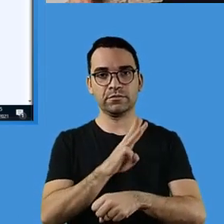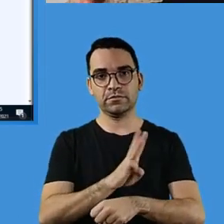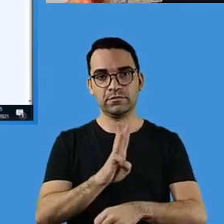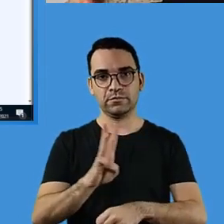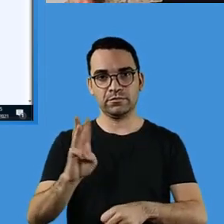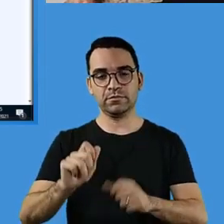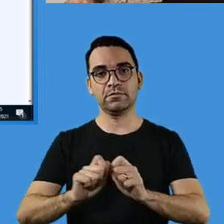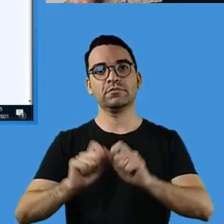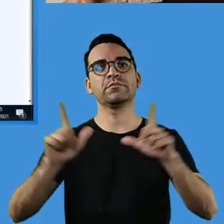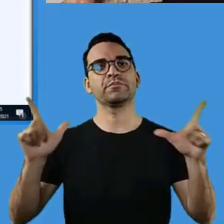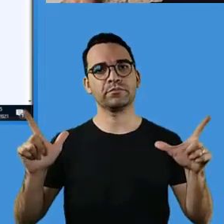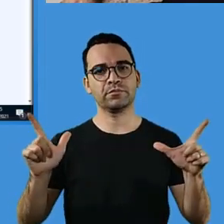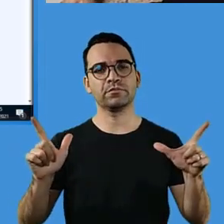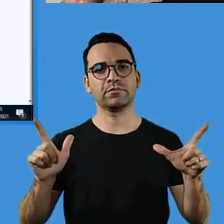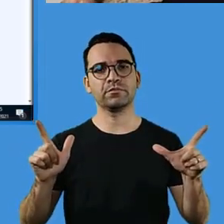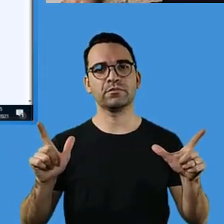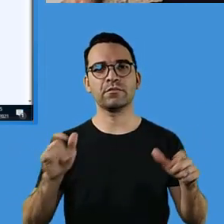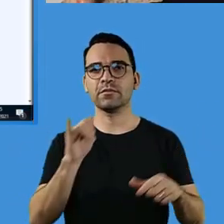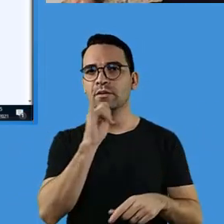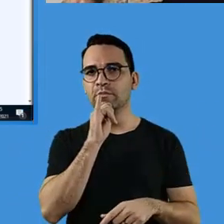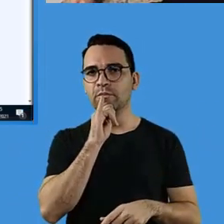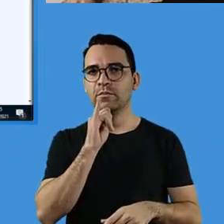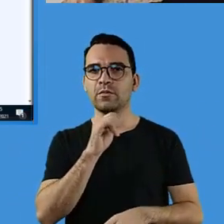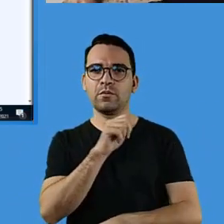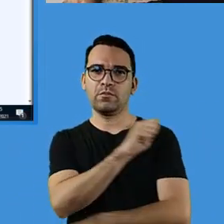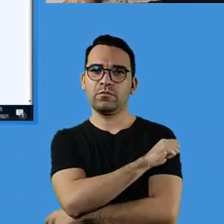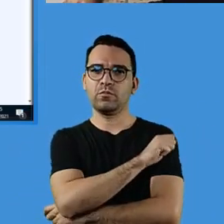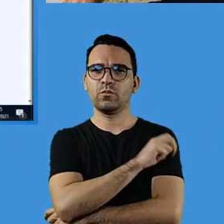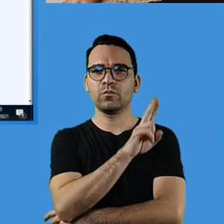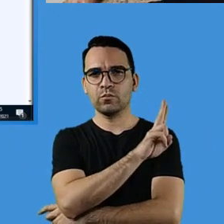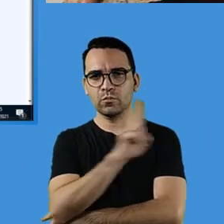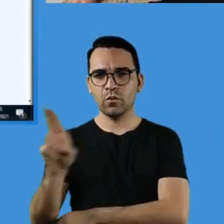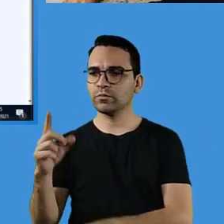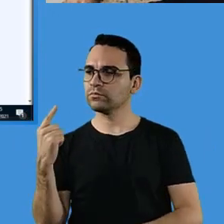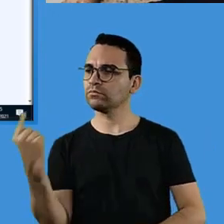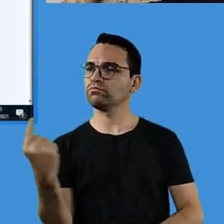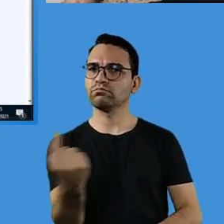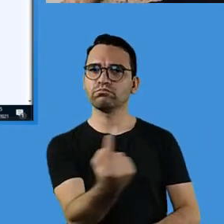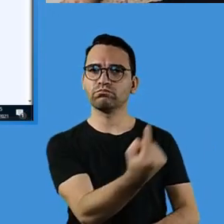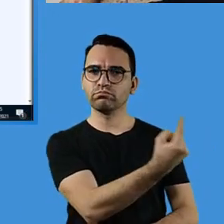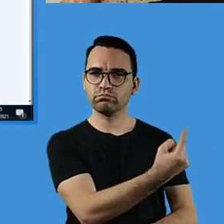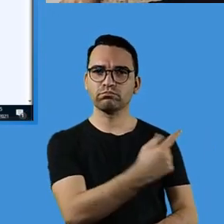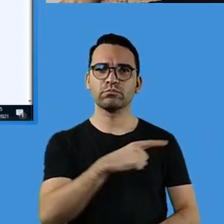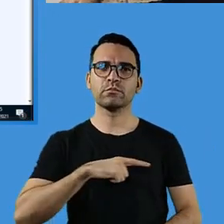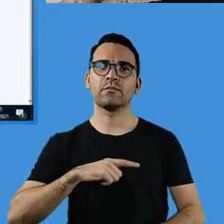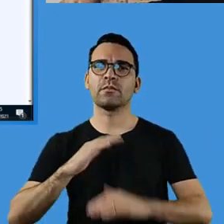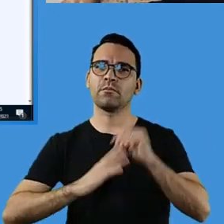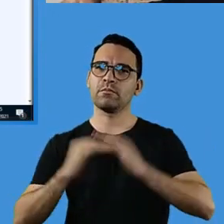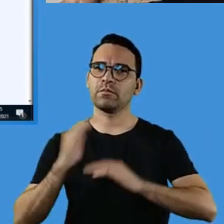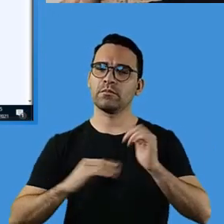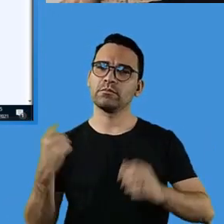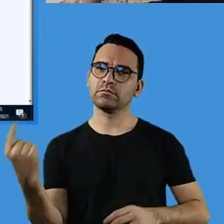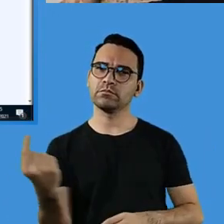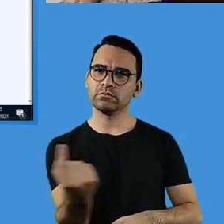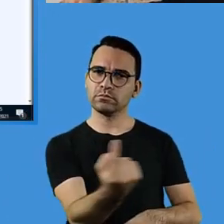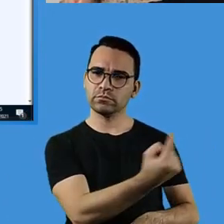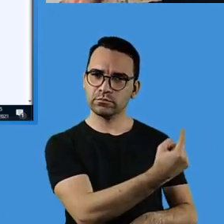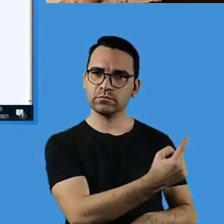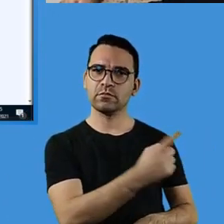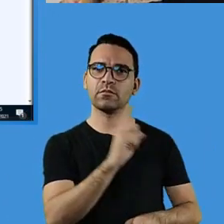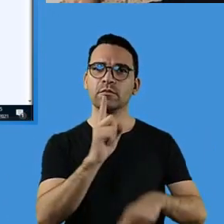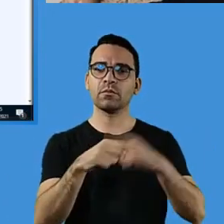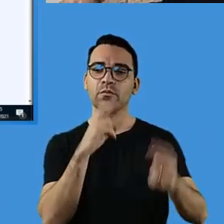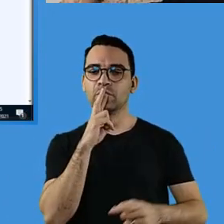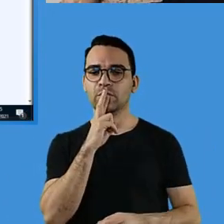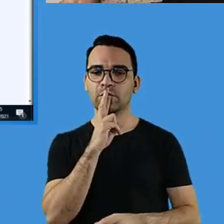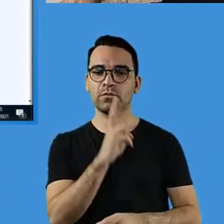relatório, ele sai, você cadastrou o nome dos alunos, né? Então, tem todas as habilidades aqui, o resultado vai sair, o